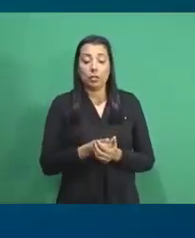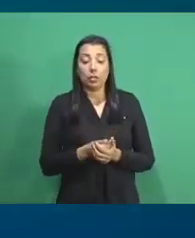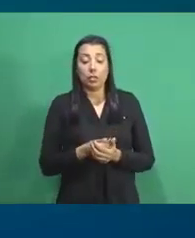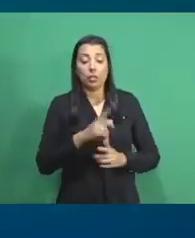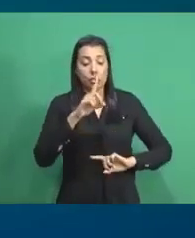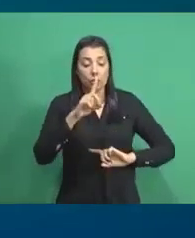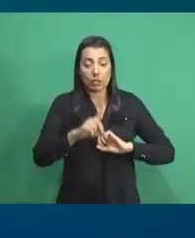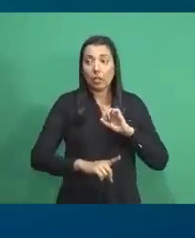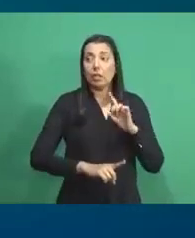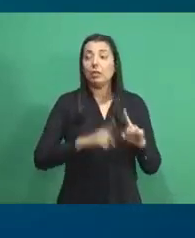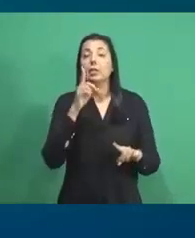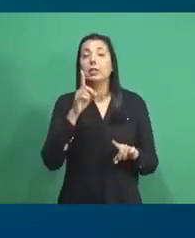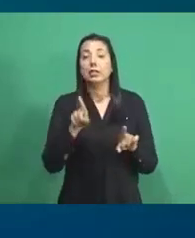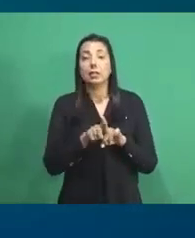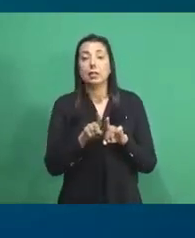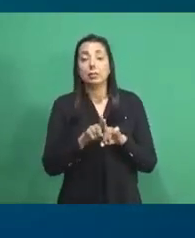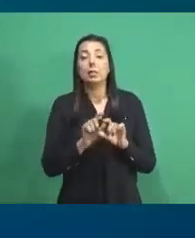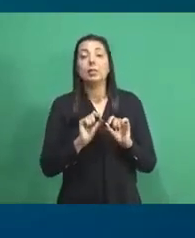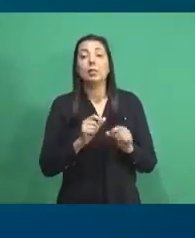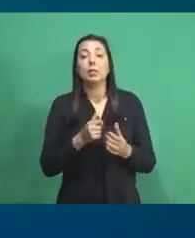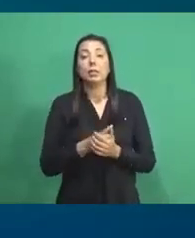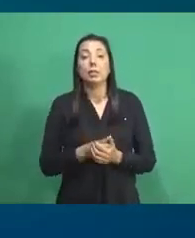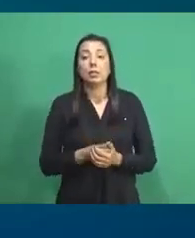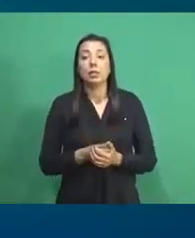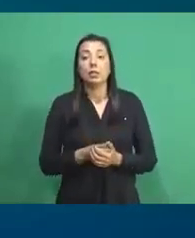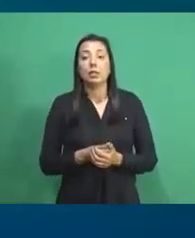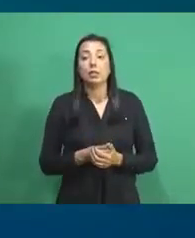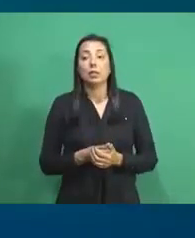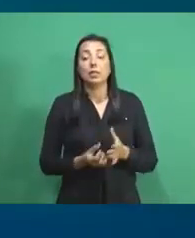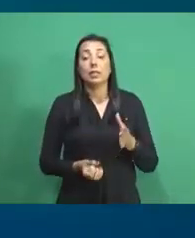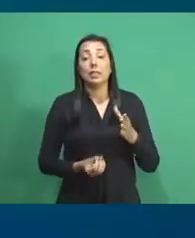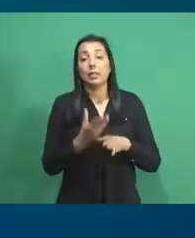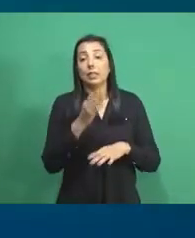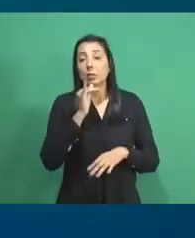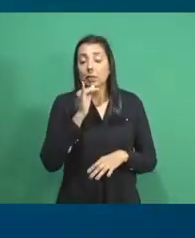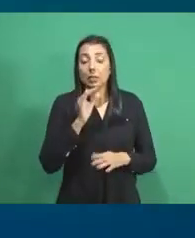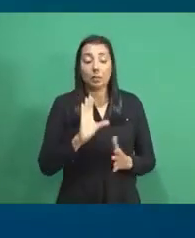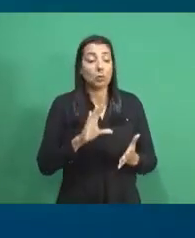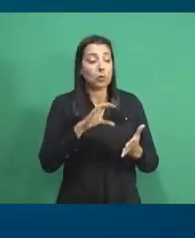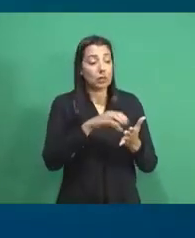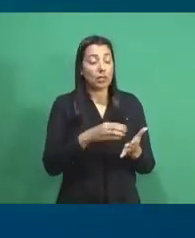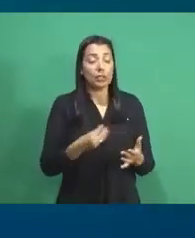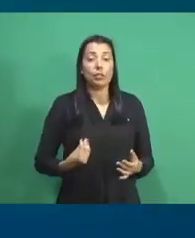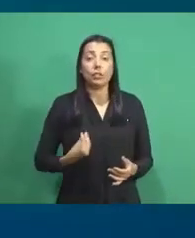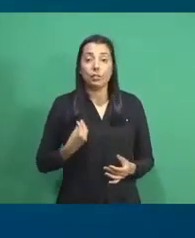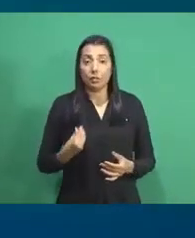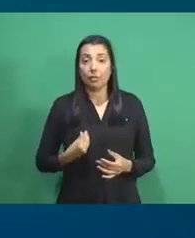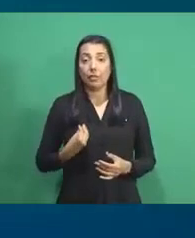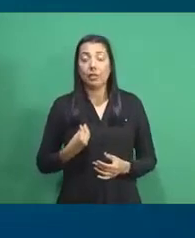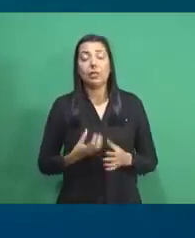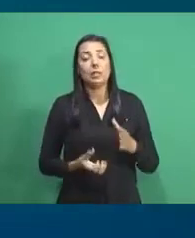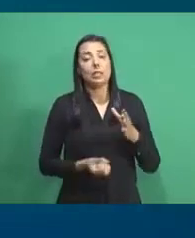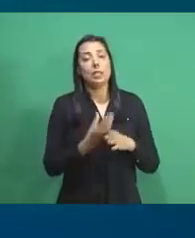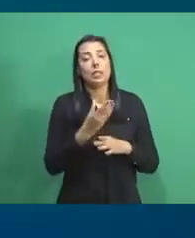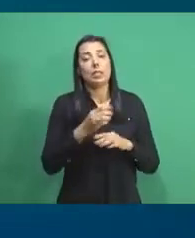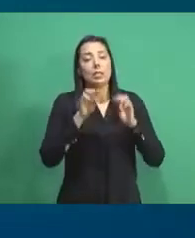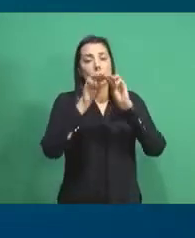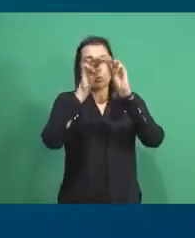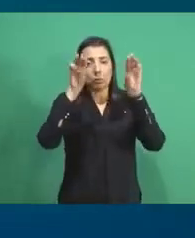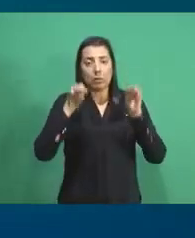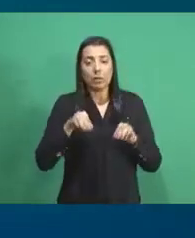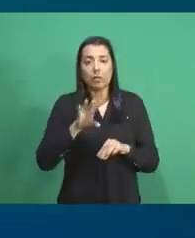avançarmos, inaugurando, por exemplo, o Centro de Convivência, inaugurando o Museu da